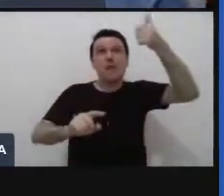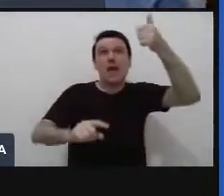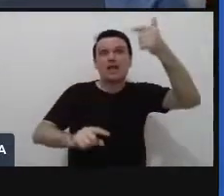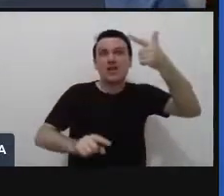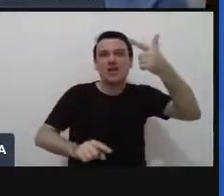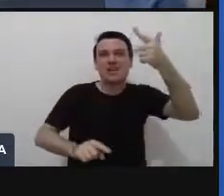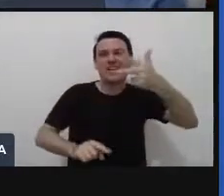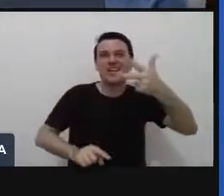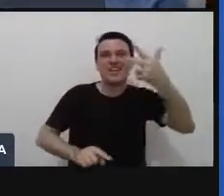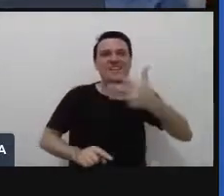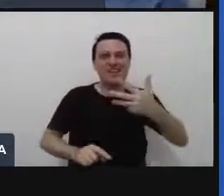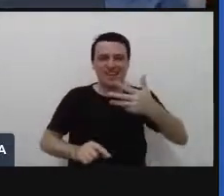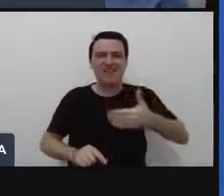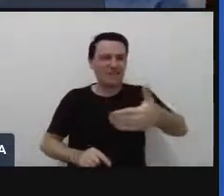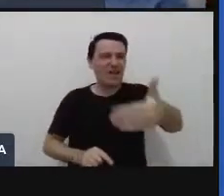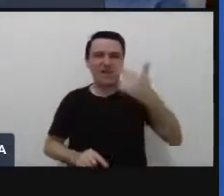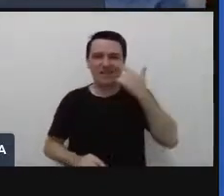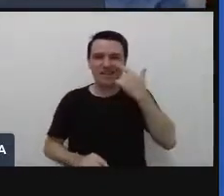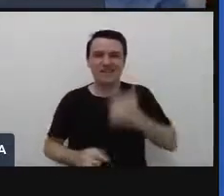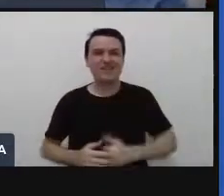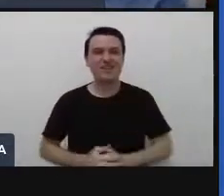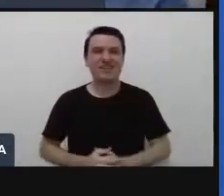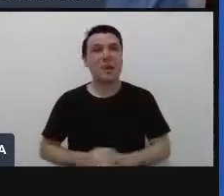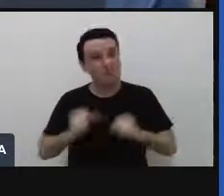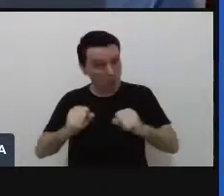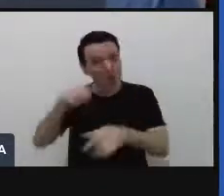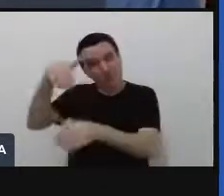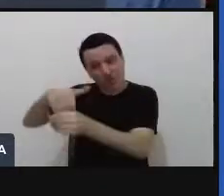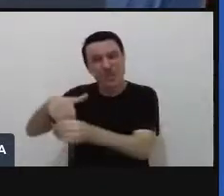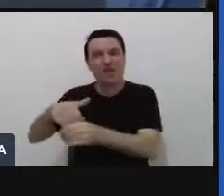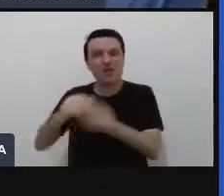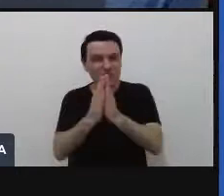podem fazer isso aí também por favor